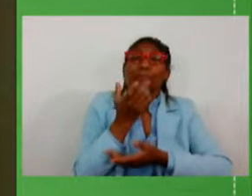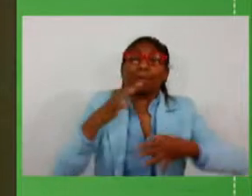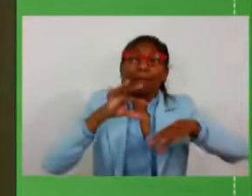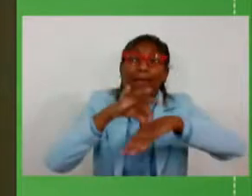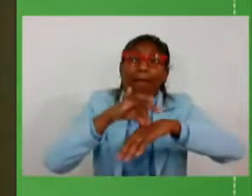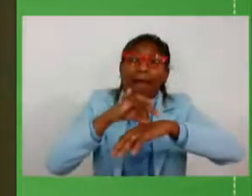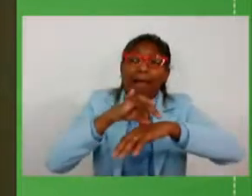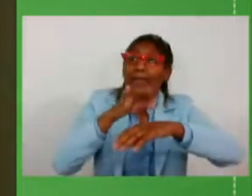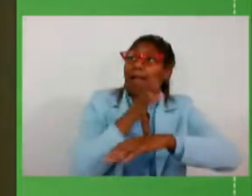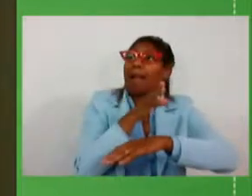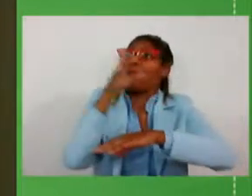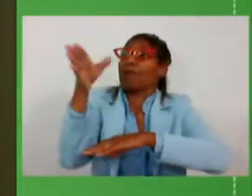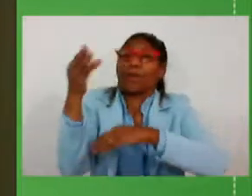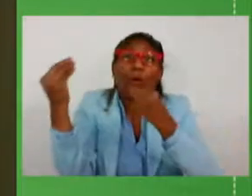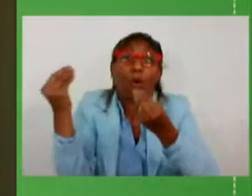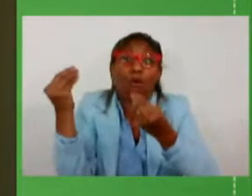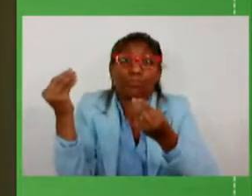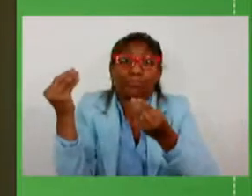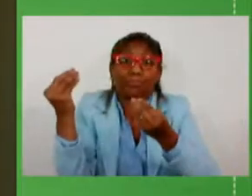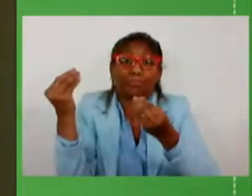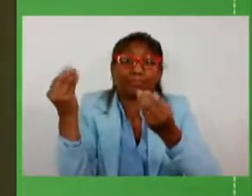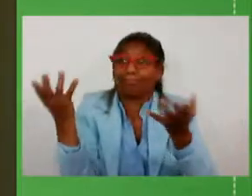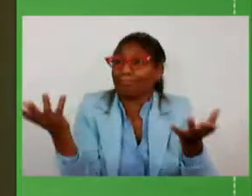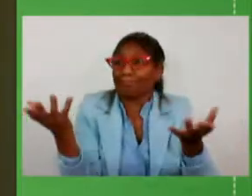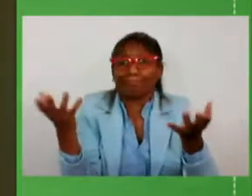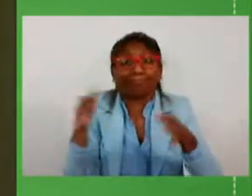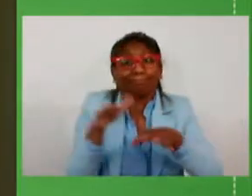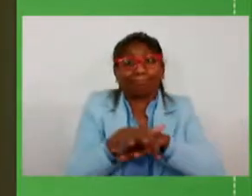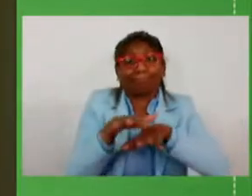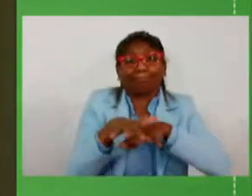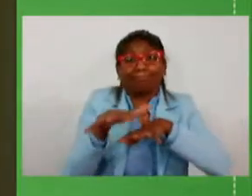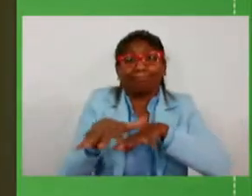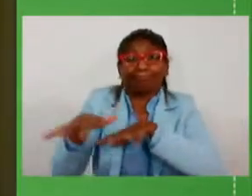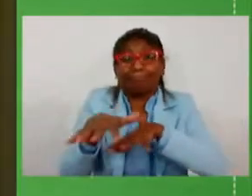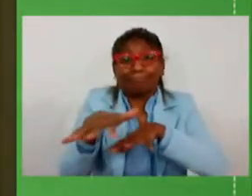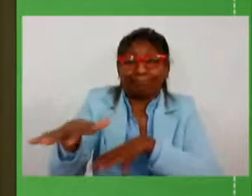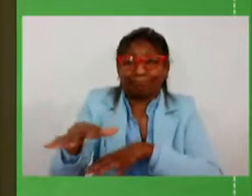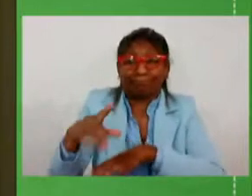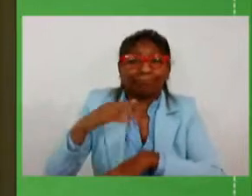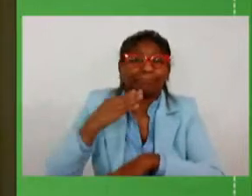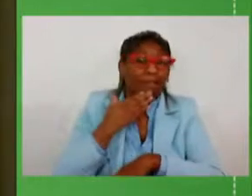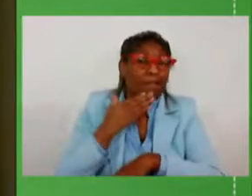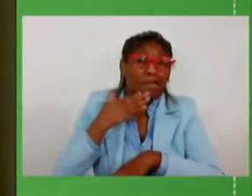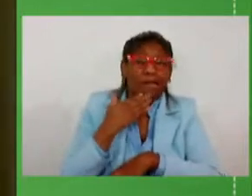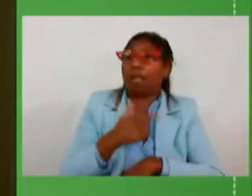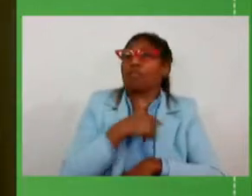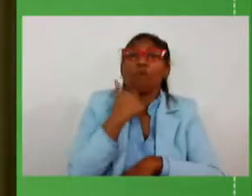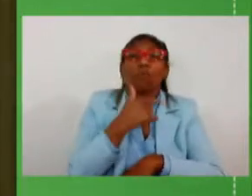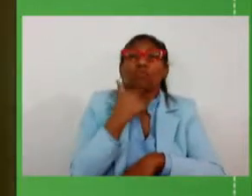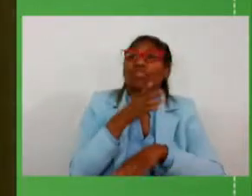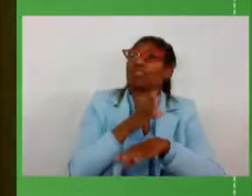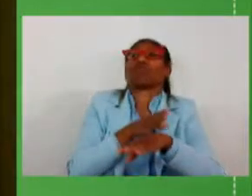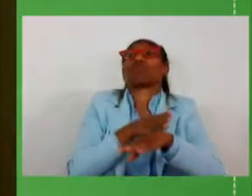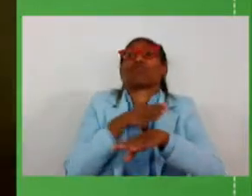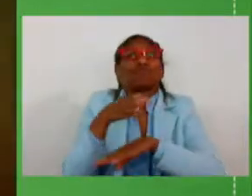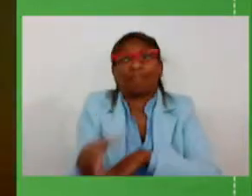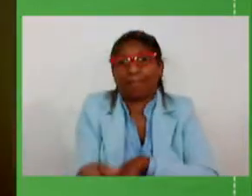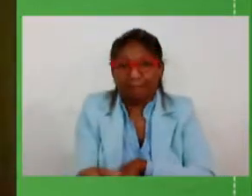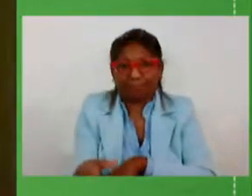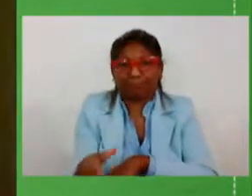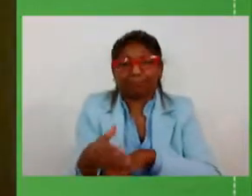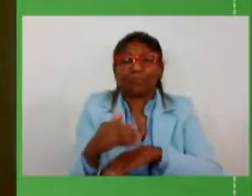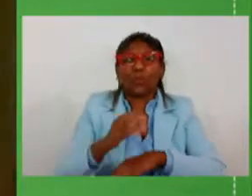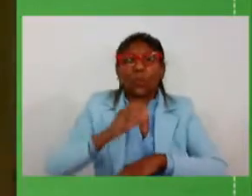produção porque estando diante de uma rodovia sem pavimentação não conseguia obter os clientes que